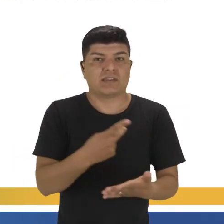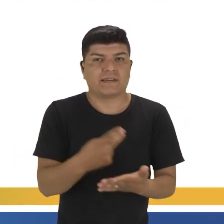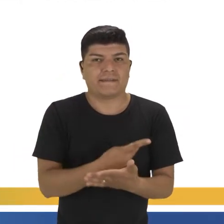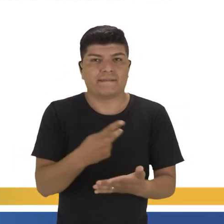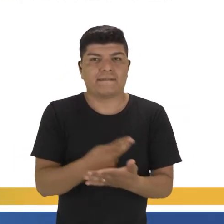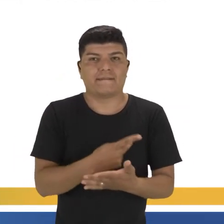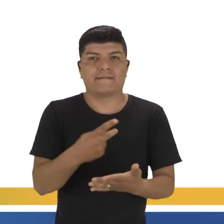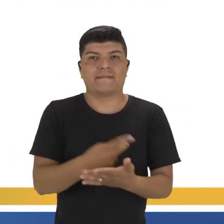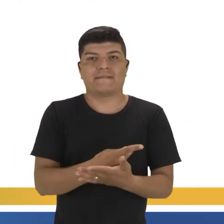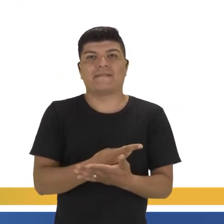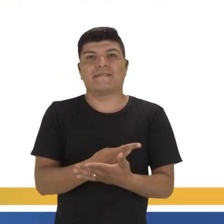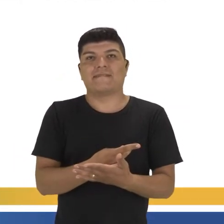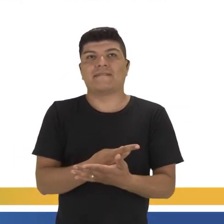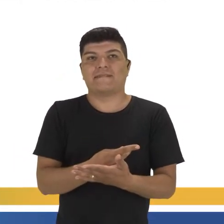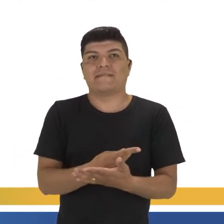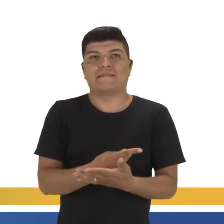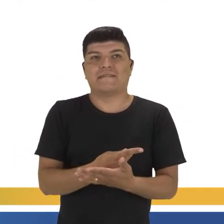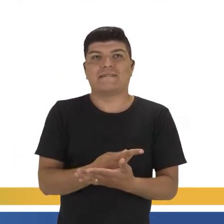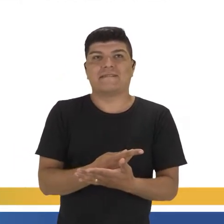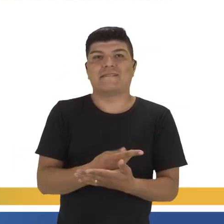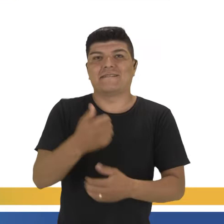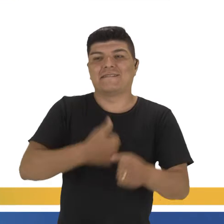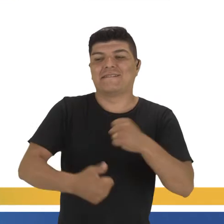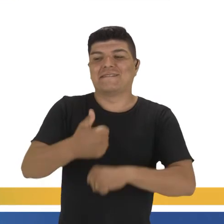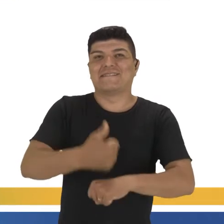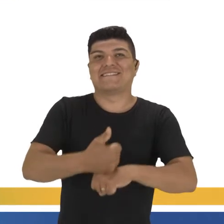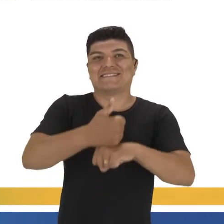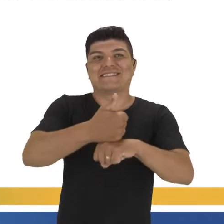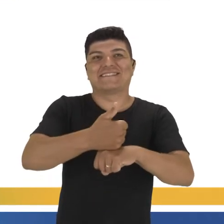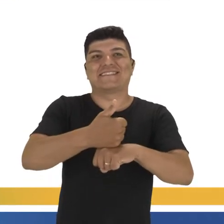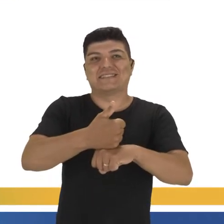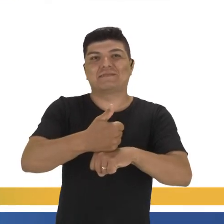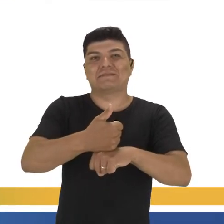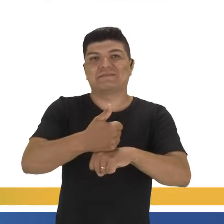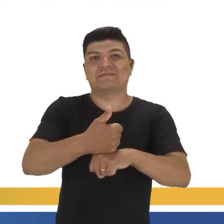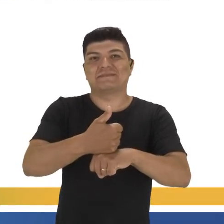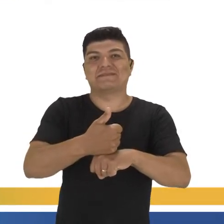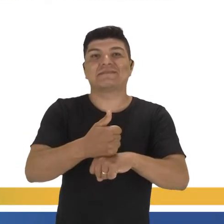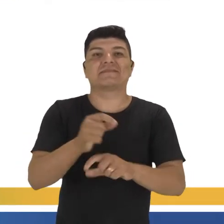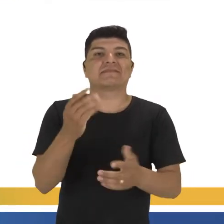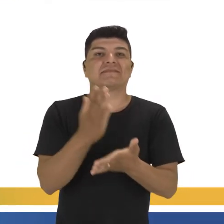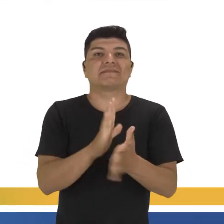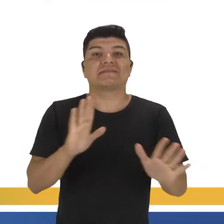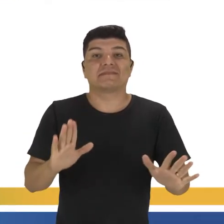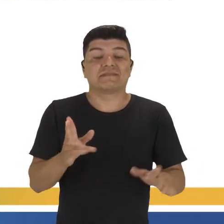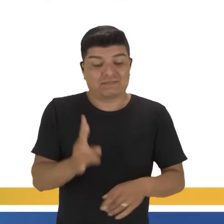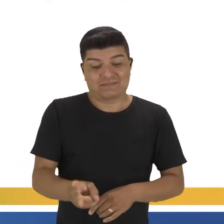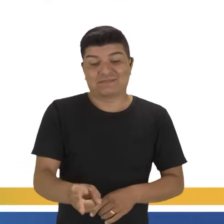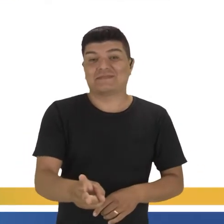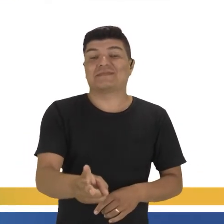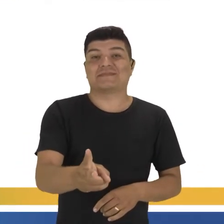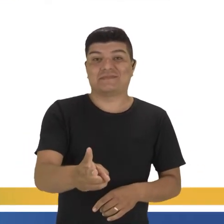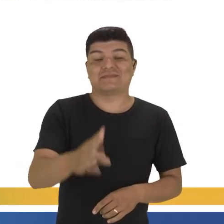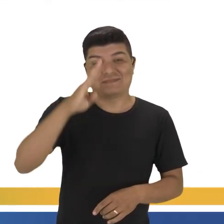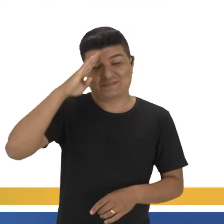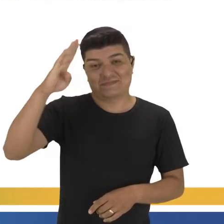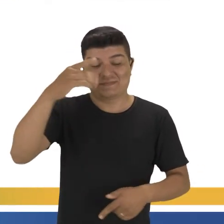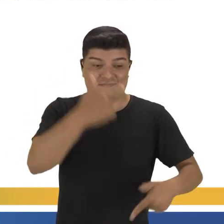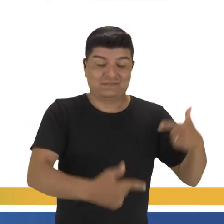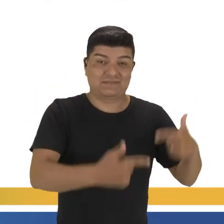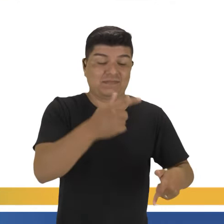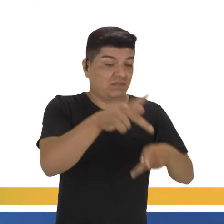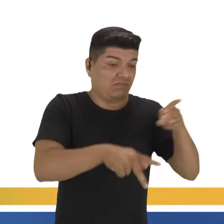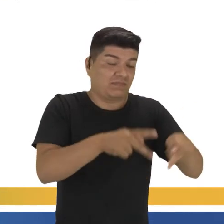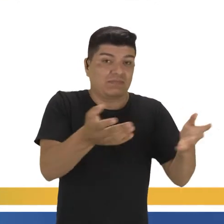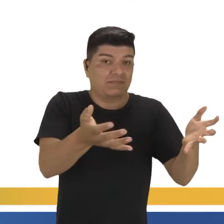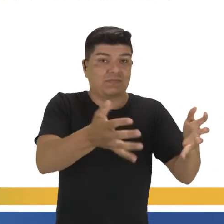período é que essa liderança burguesa nobre, ela acaba permanecendo o exército na guerra